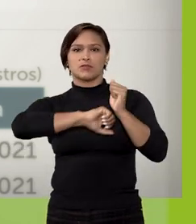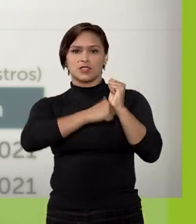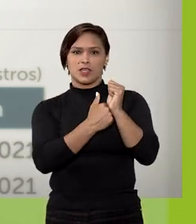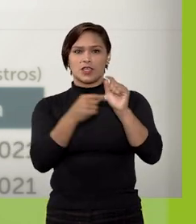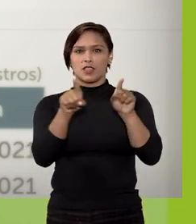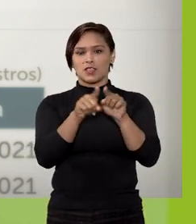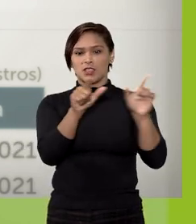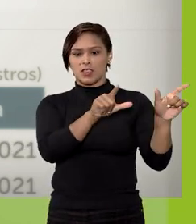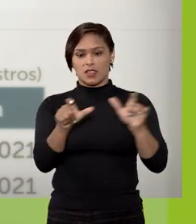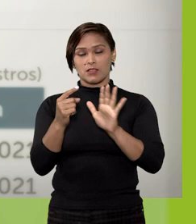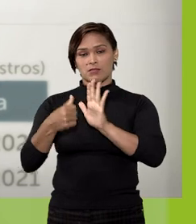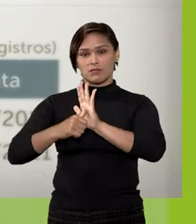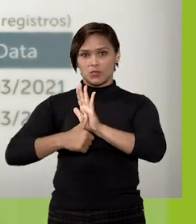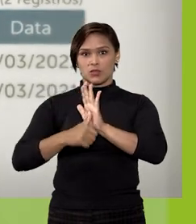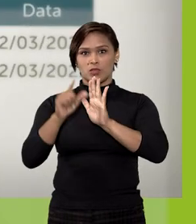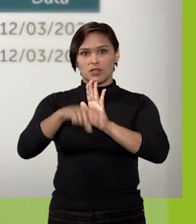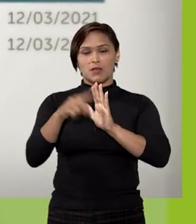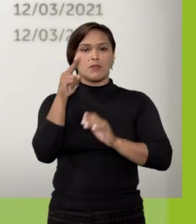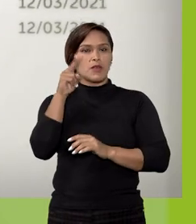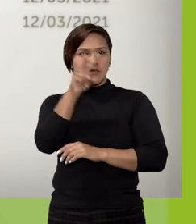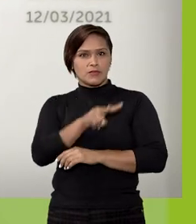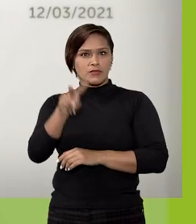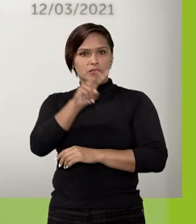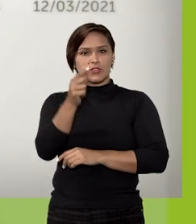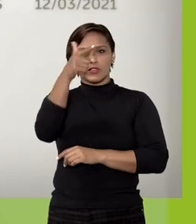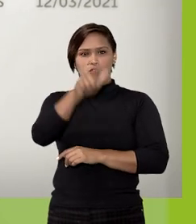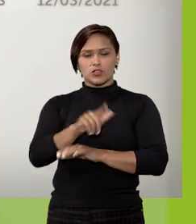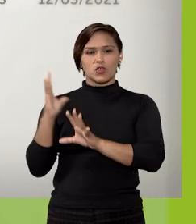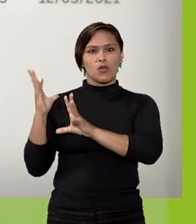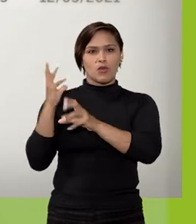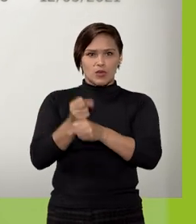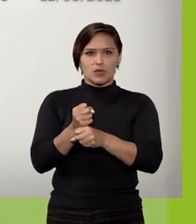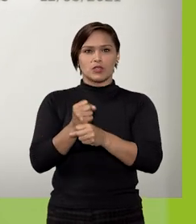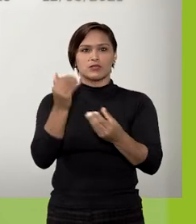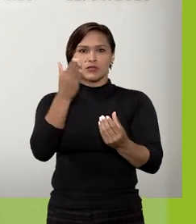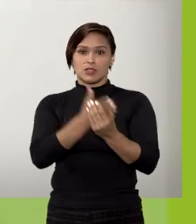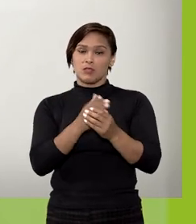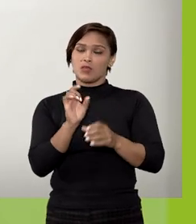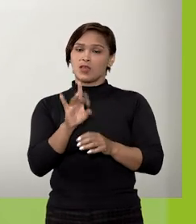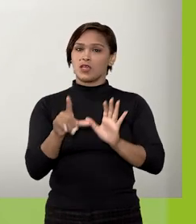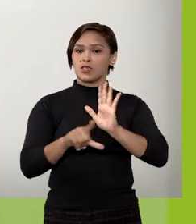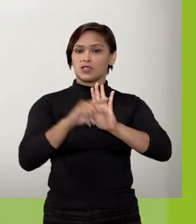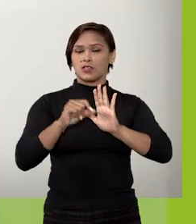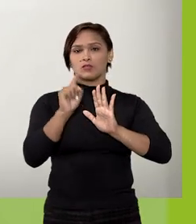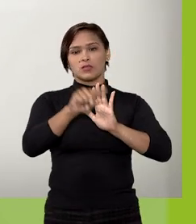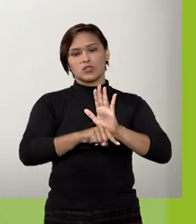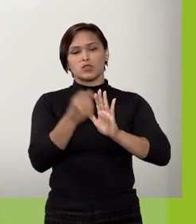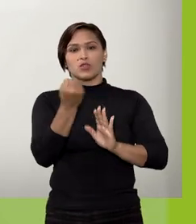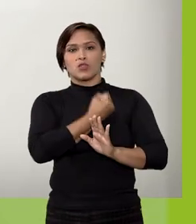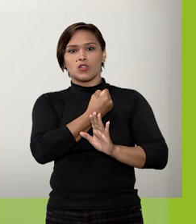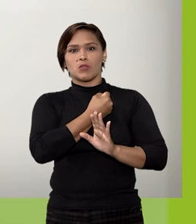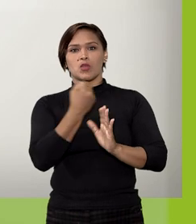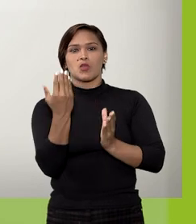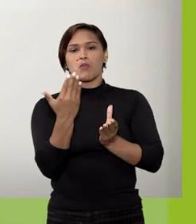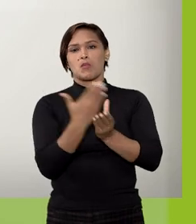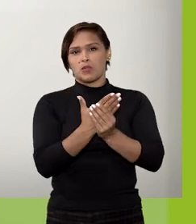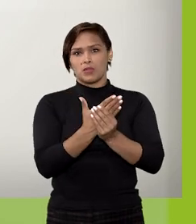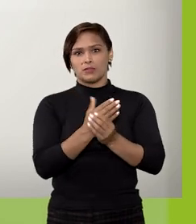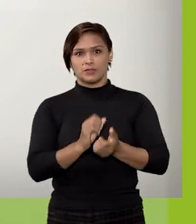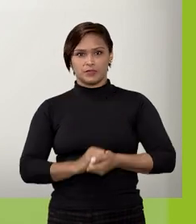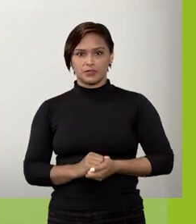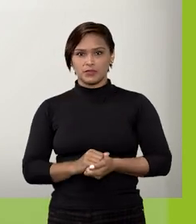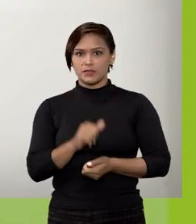por meio destes botões. Para visualizar o conteúdo dos documentos, é só clicar sobre o número do protocolo.